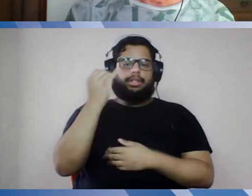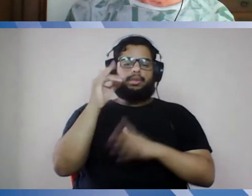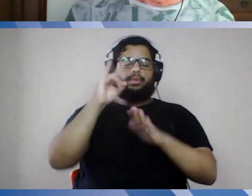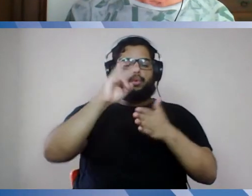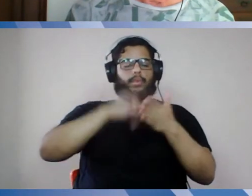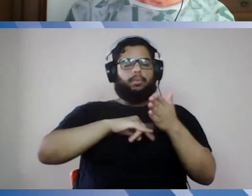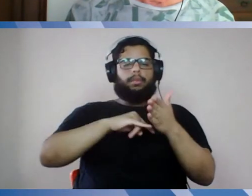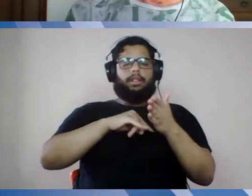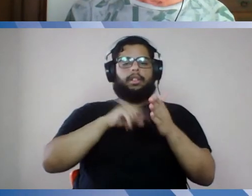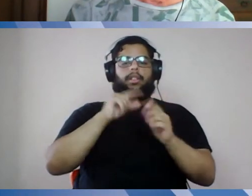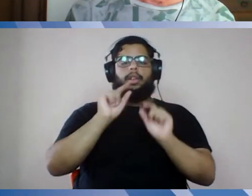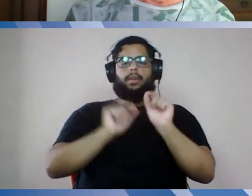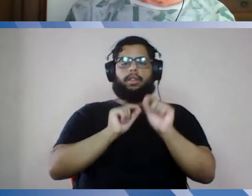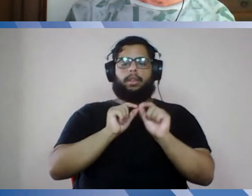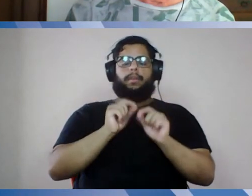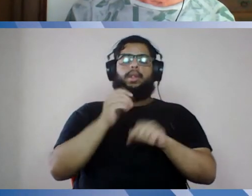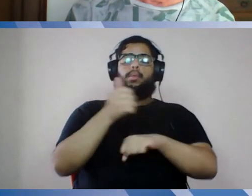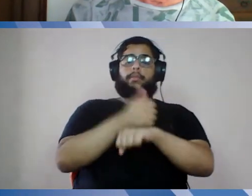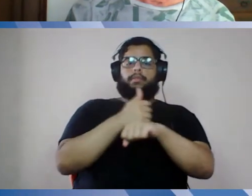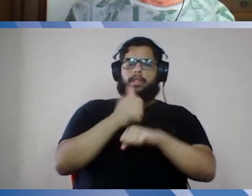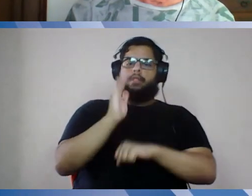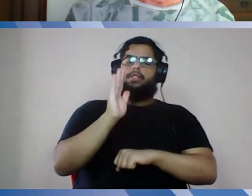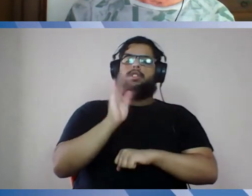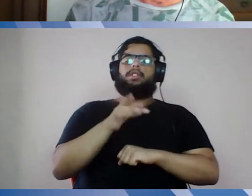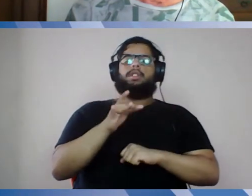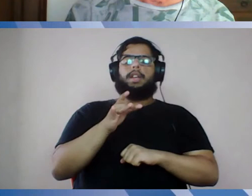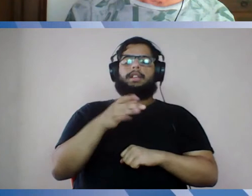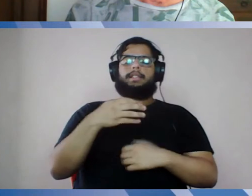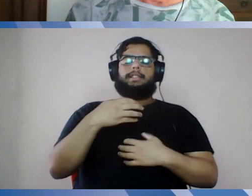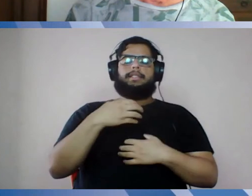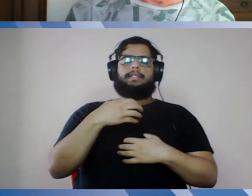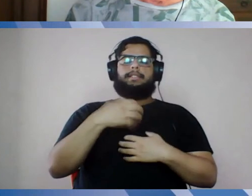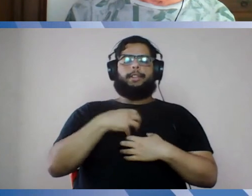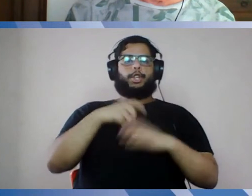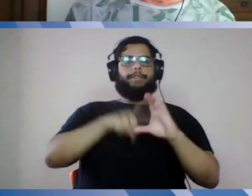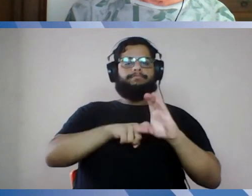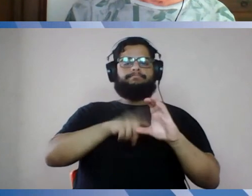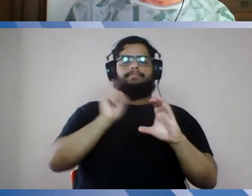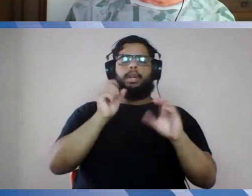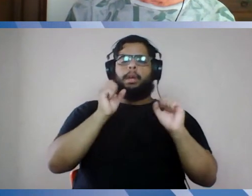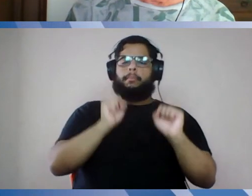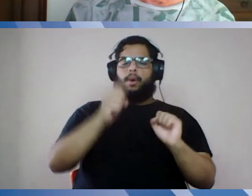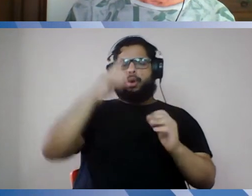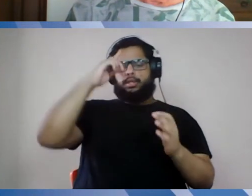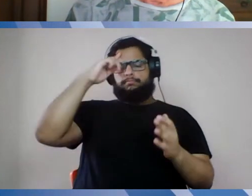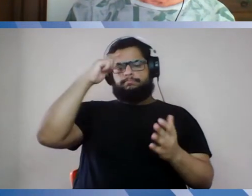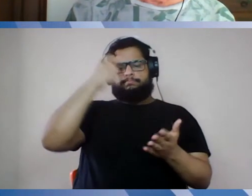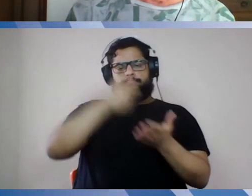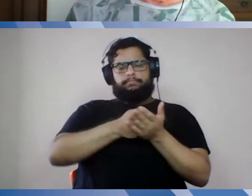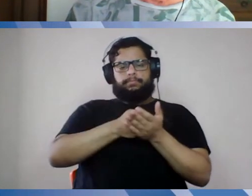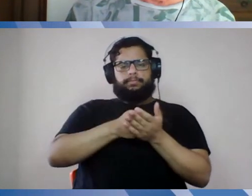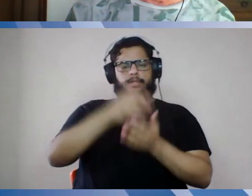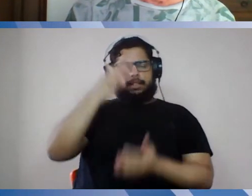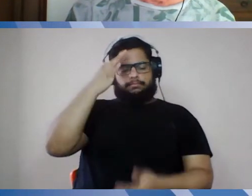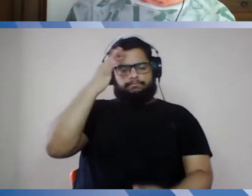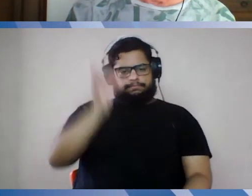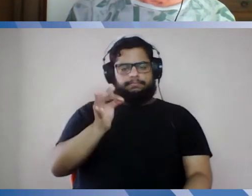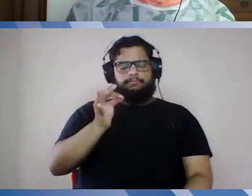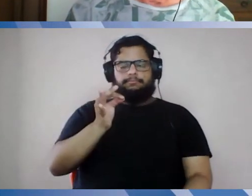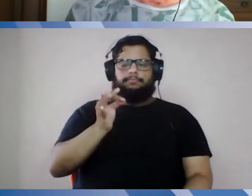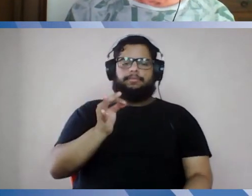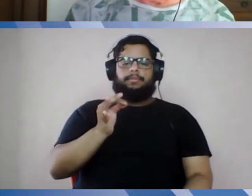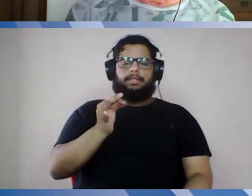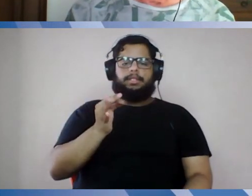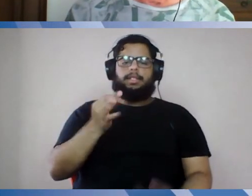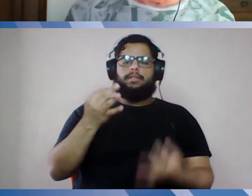profissional que já está com autonomia maior, que possa tomar decisões mais plenas, né, que possa já ter,